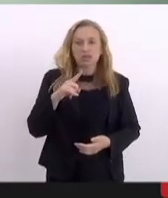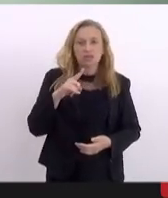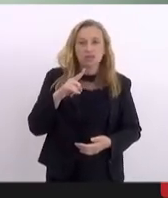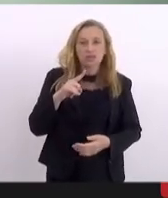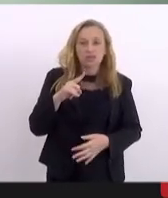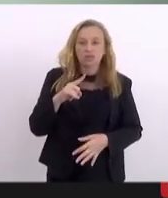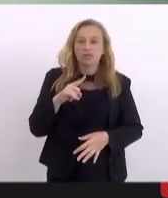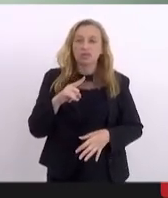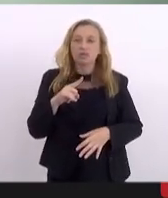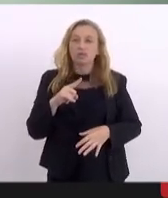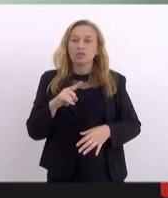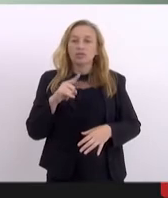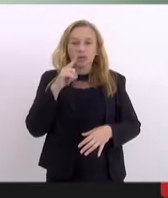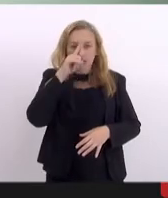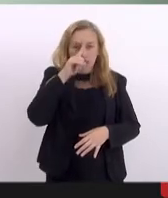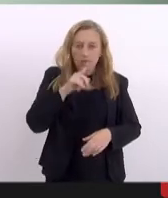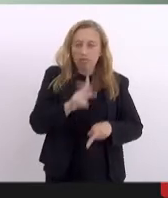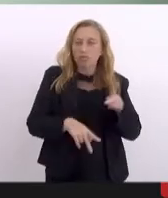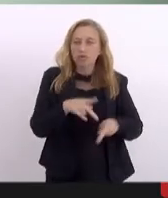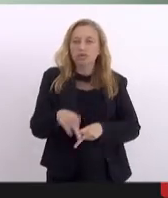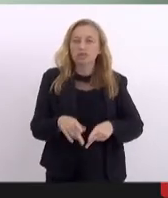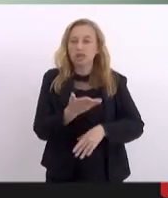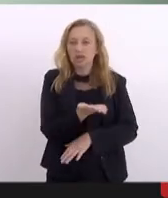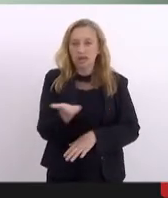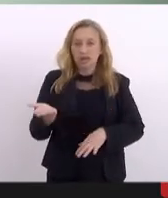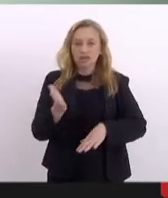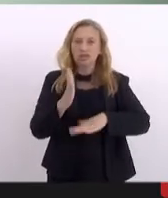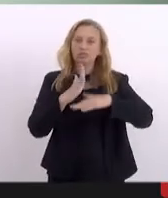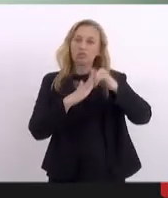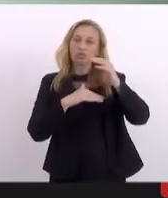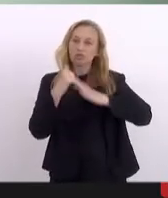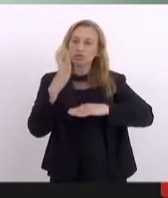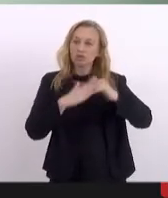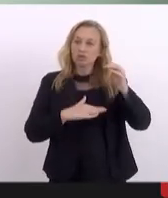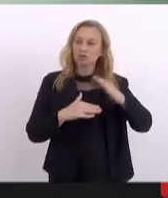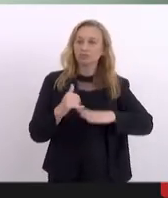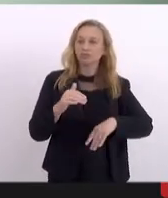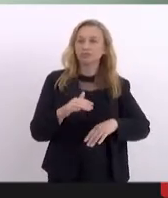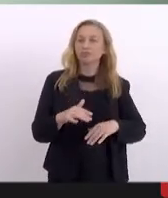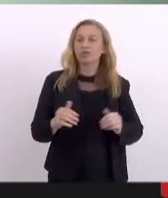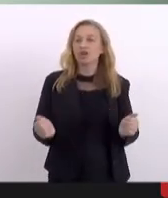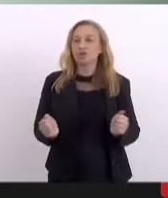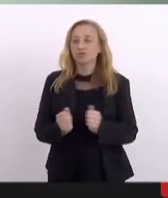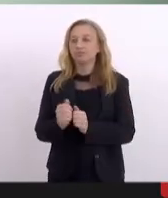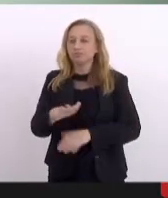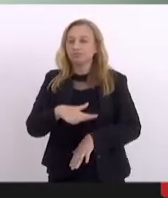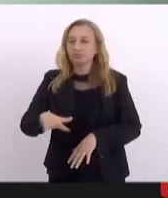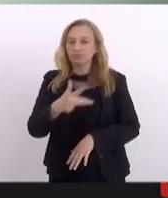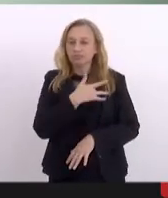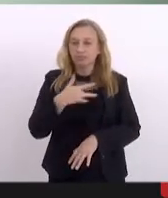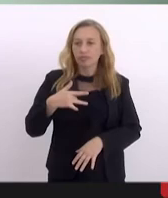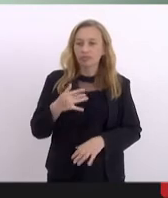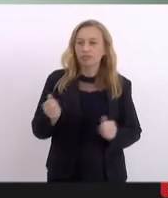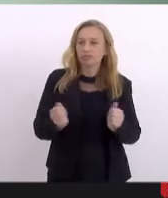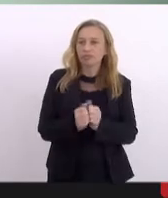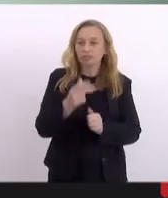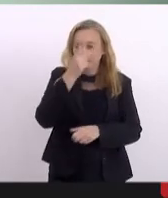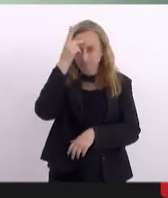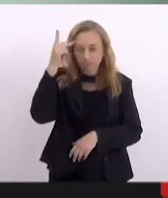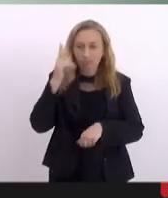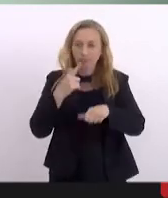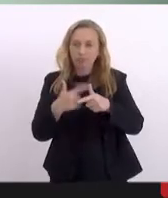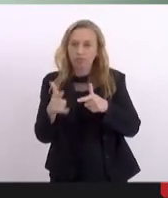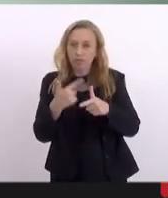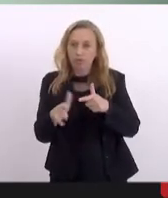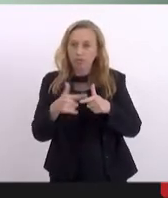população. Esses profissionais prestam serviço de saúde junto a pacientes crônicos, quando a doença já está